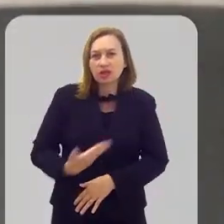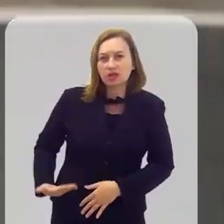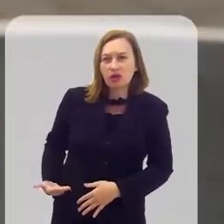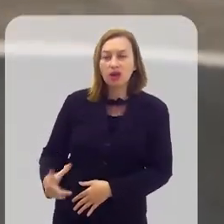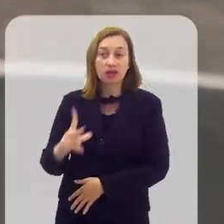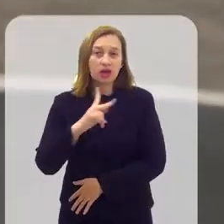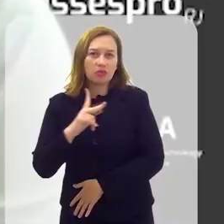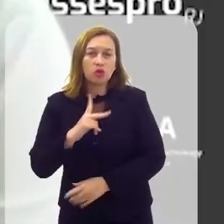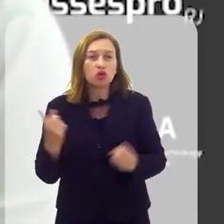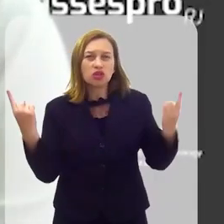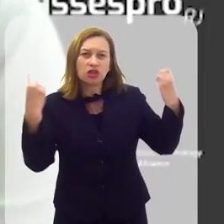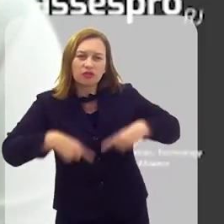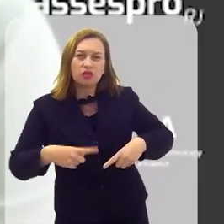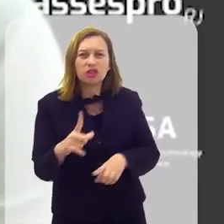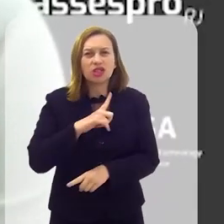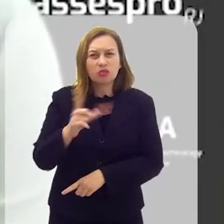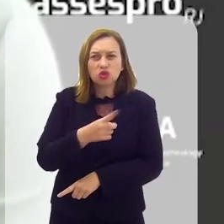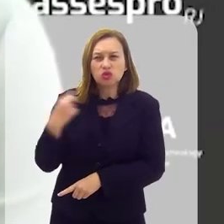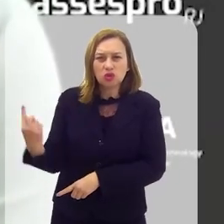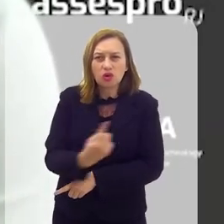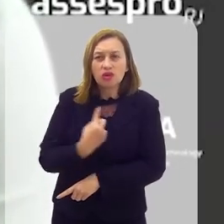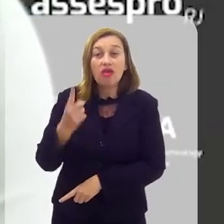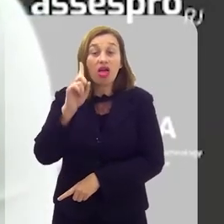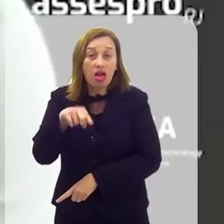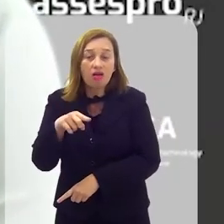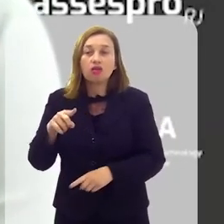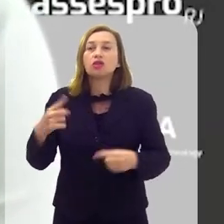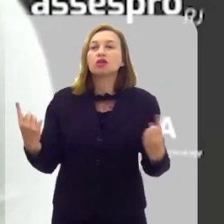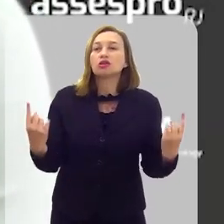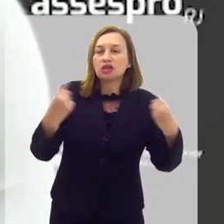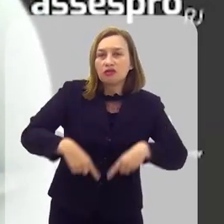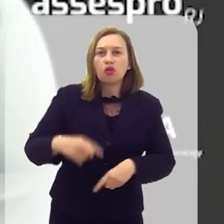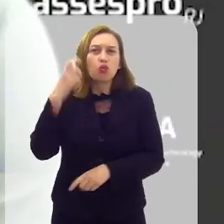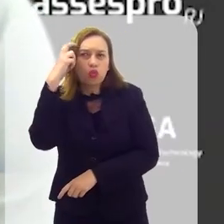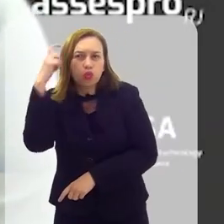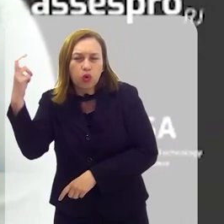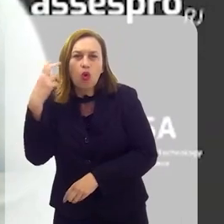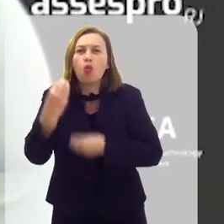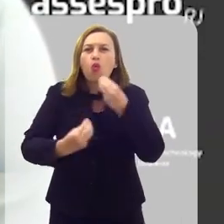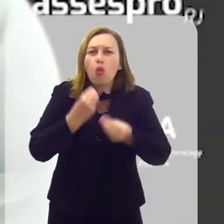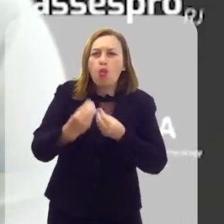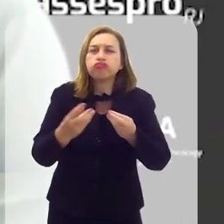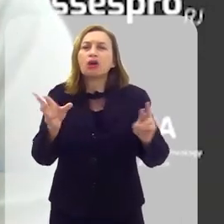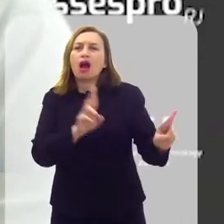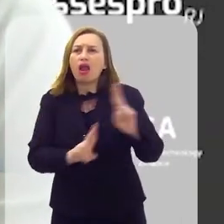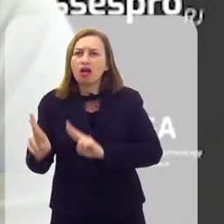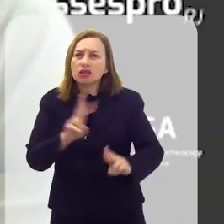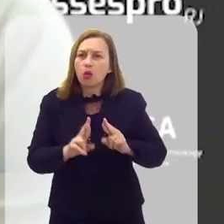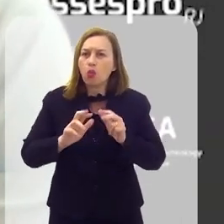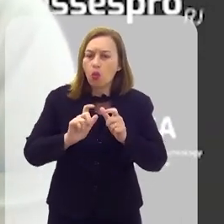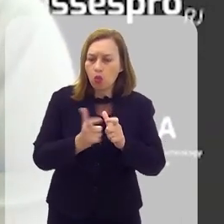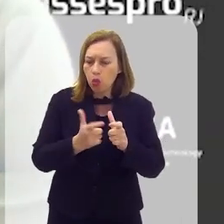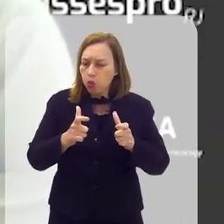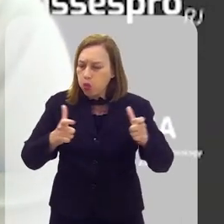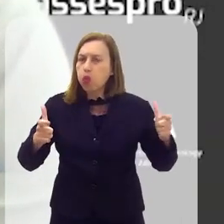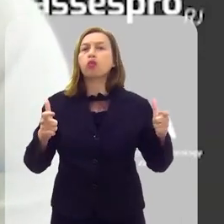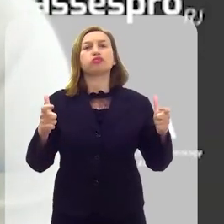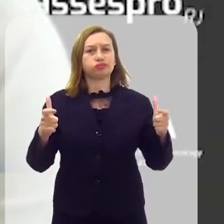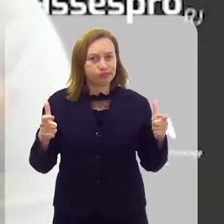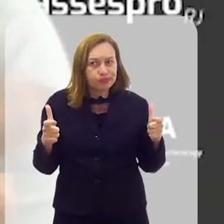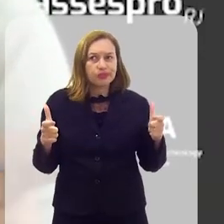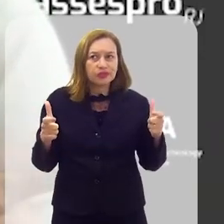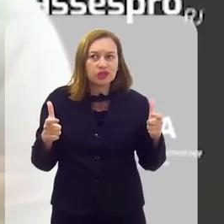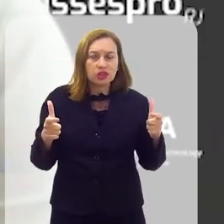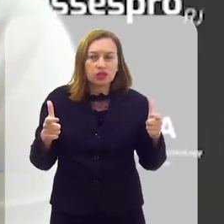quanto na pública. O desafio que nós temos é um desafio cultural do ponto de vista de como é que as relações cresceram,